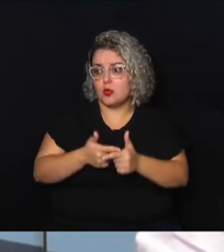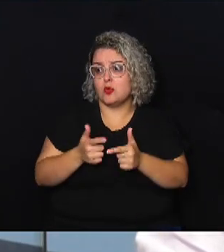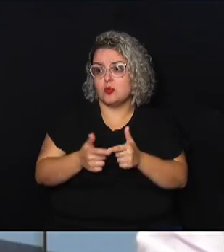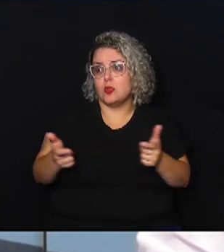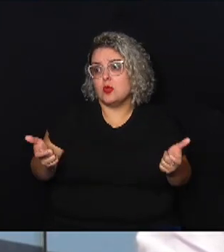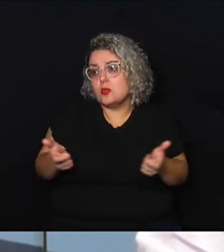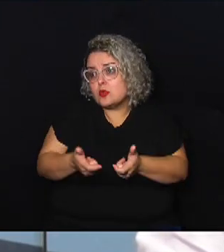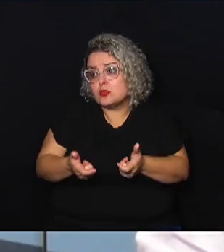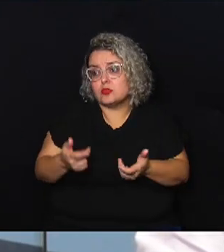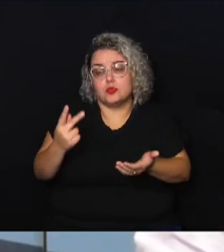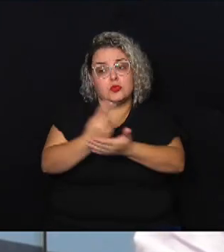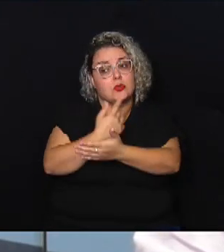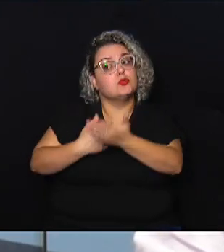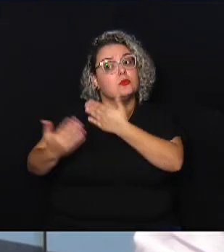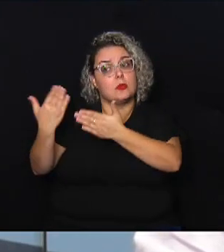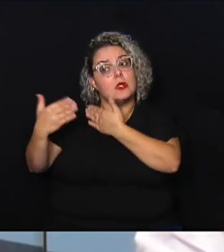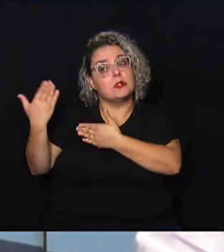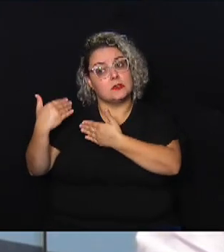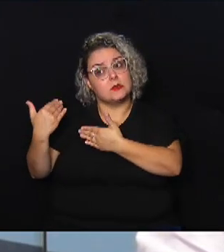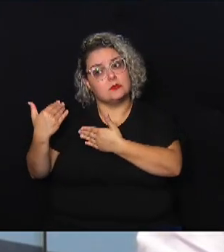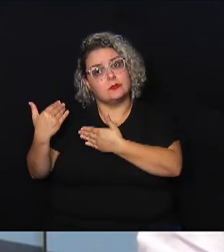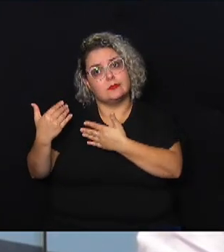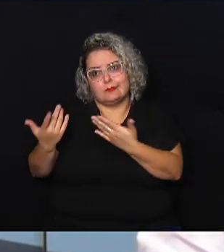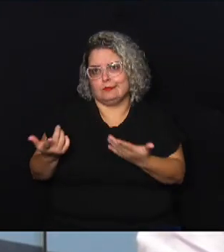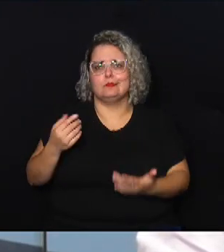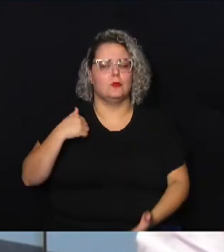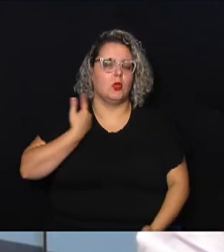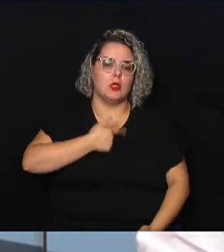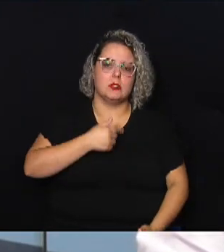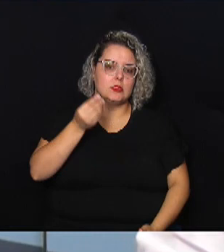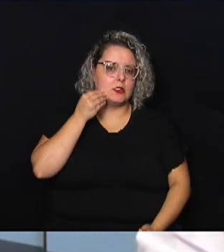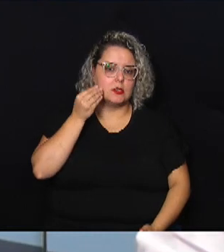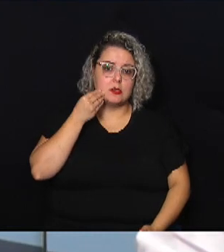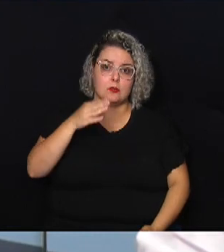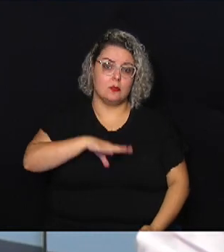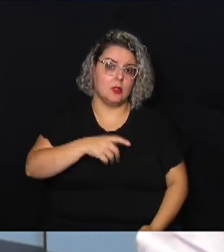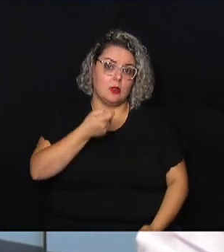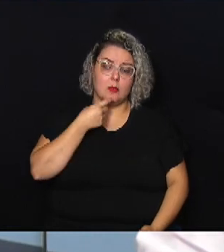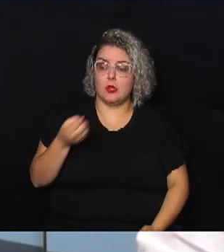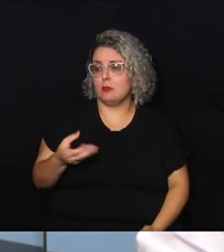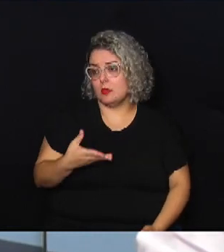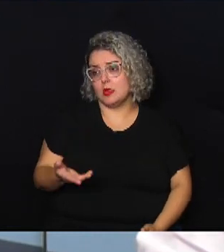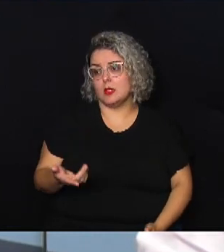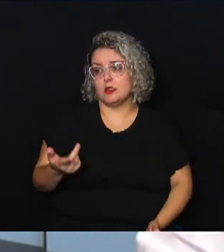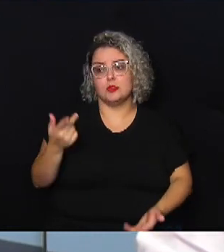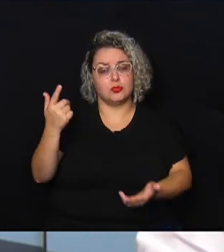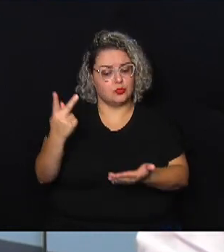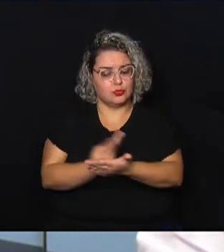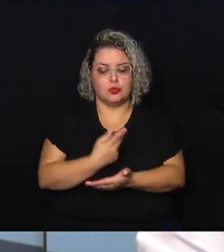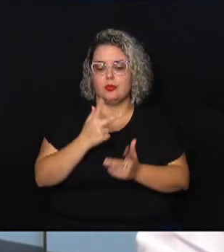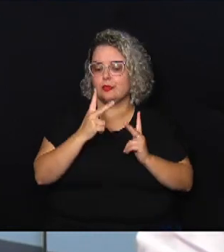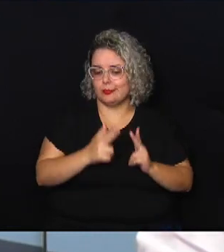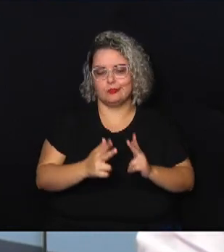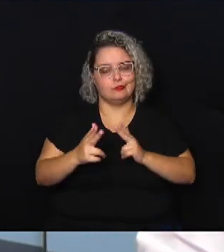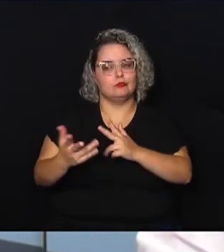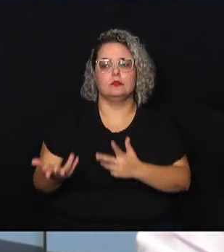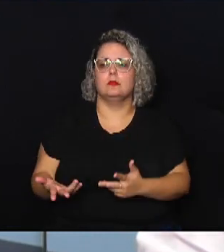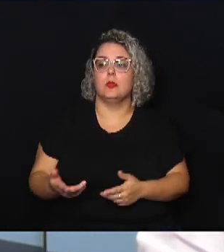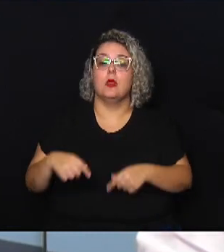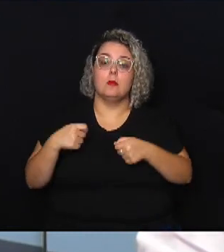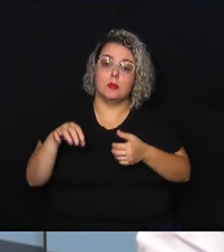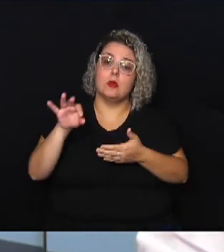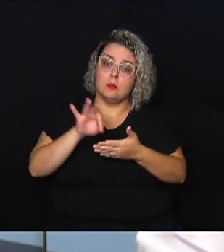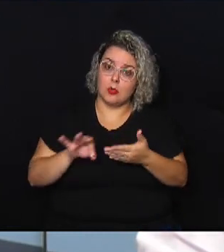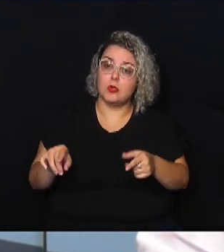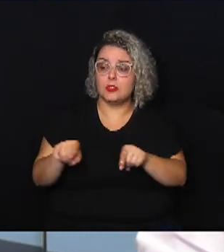erros do passado. Porque não adianta nada nós tentarmos uma Campinas nova se nós temos os erros anteriores, nós temos que primeiro corrigir os